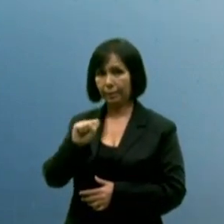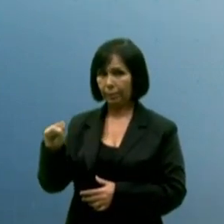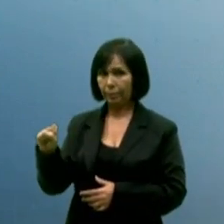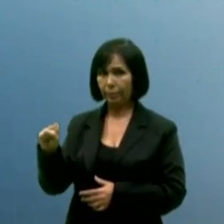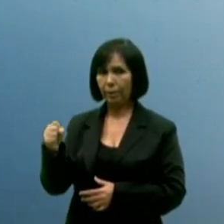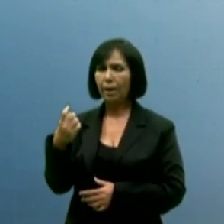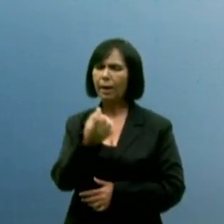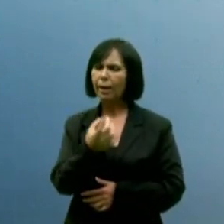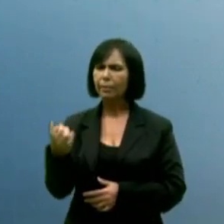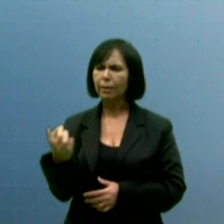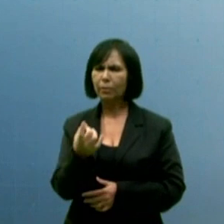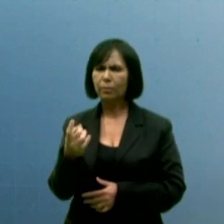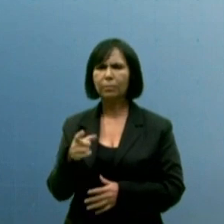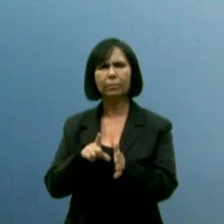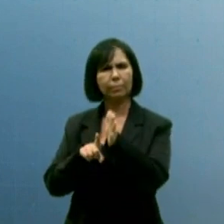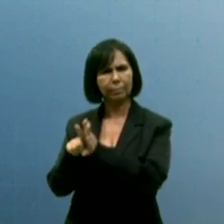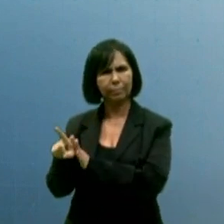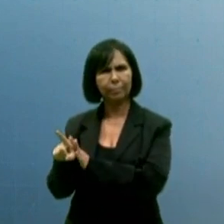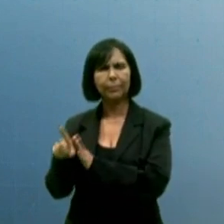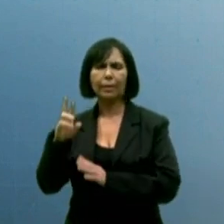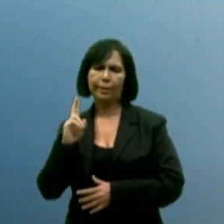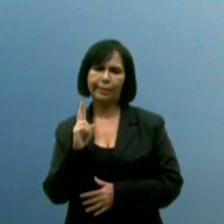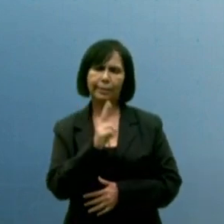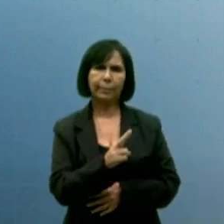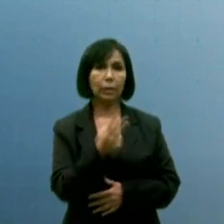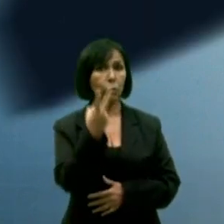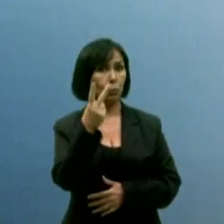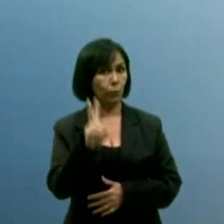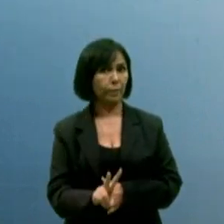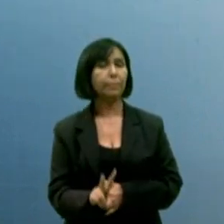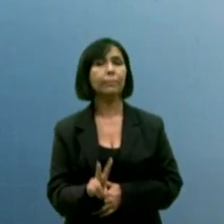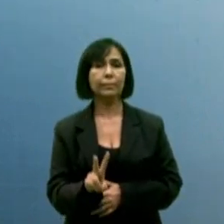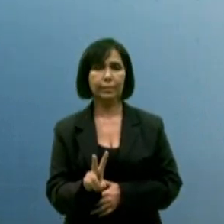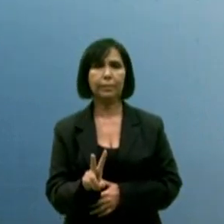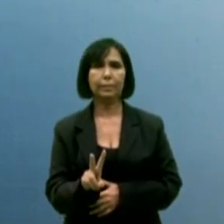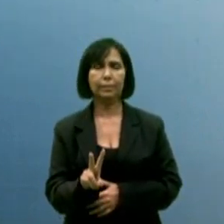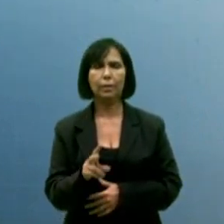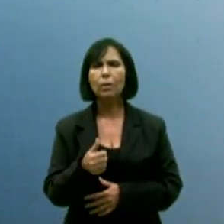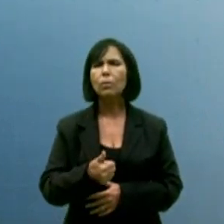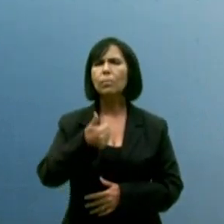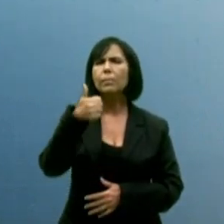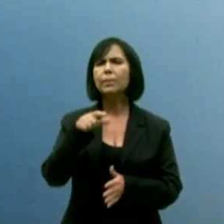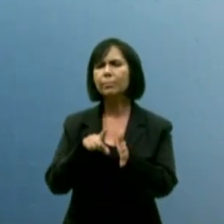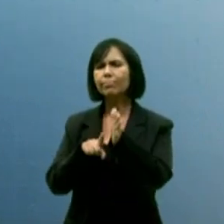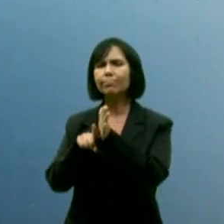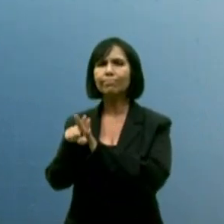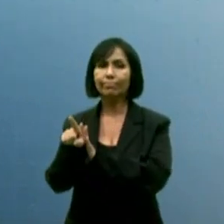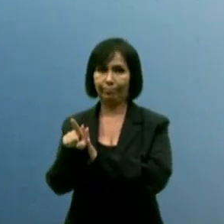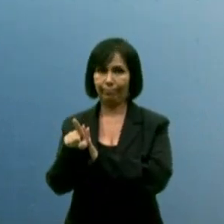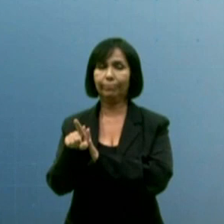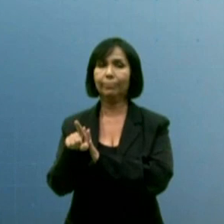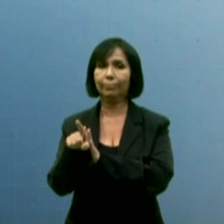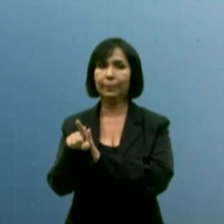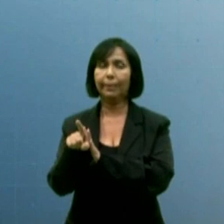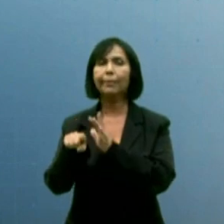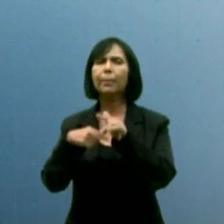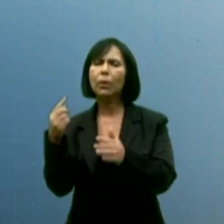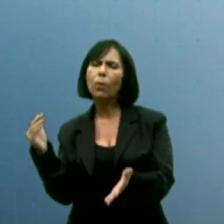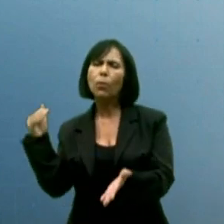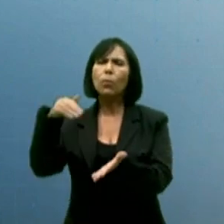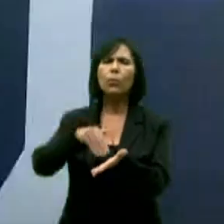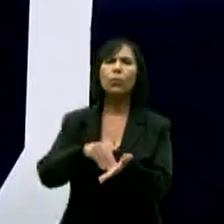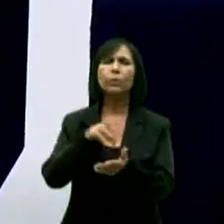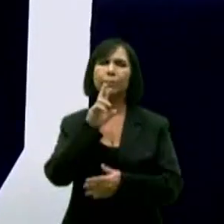e terá a oportunidade de responder por duas vezes e o primeiro que pergunta será o último a responder.